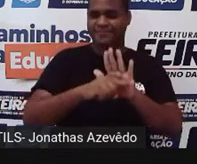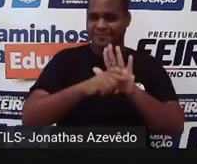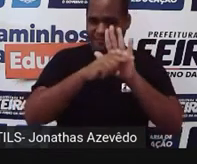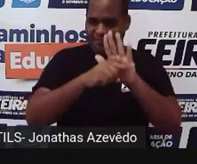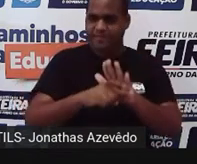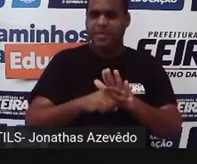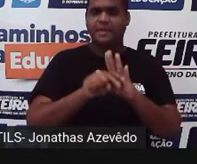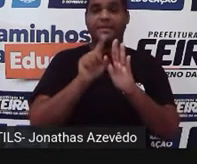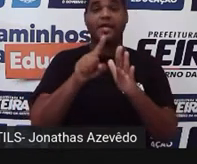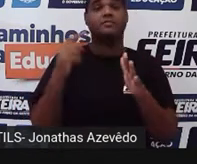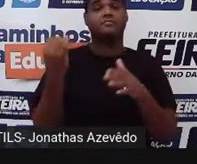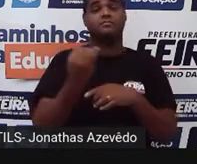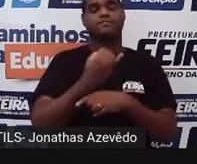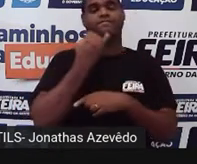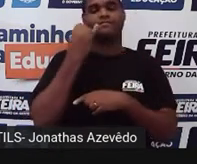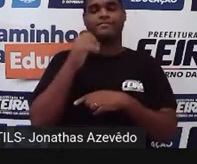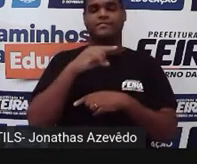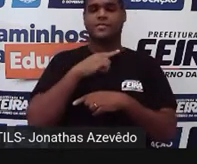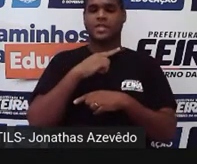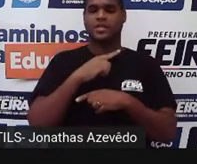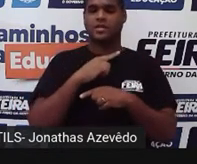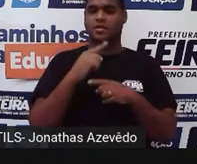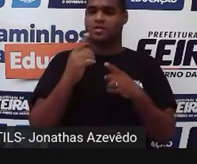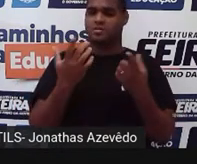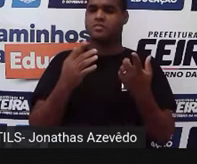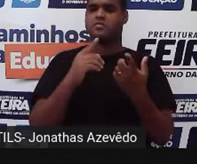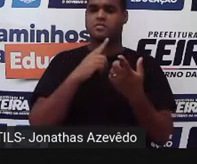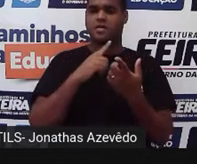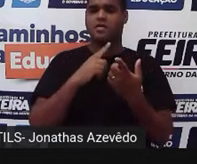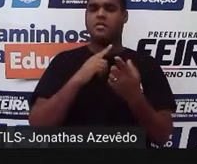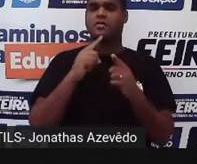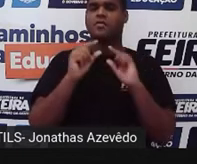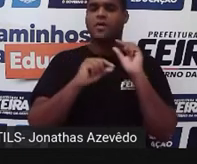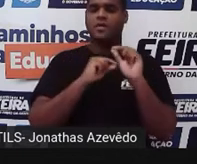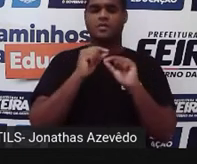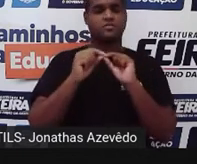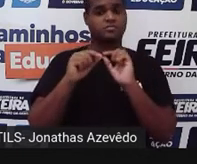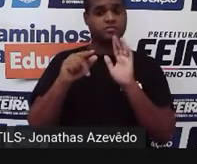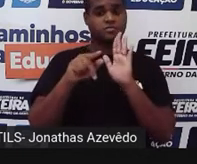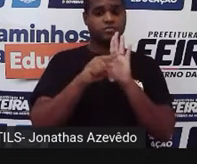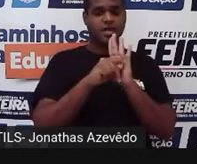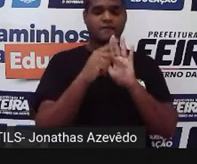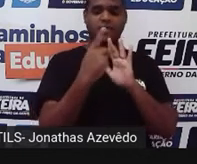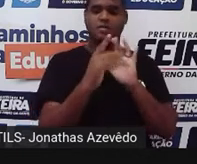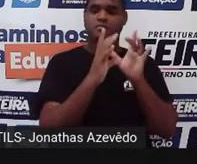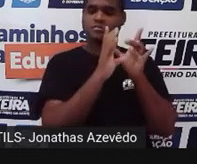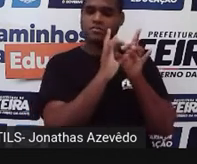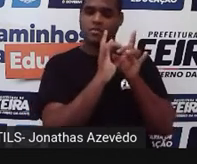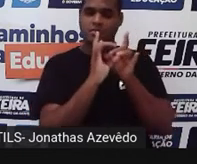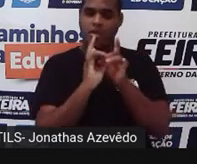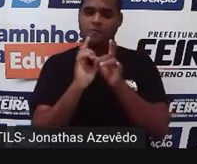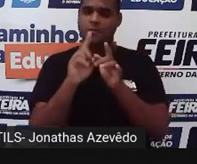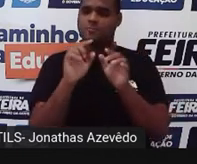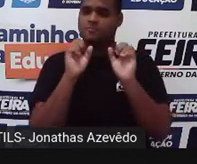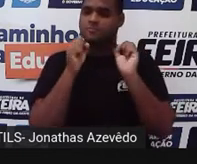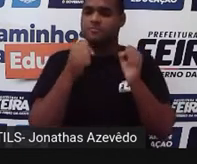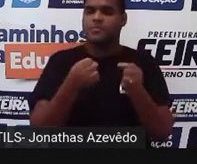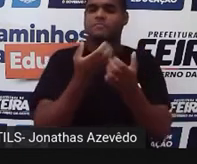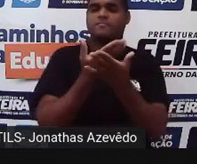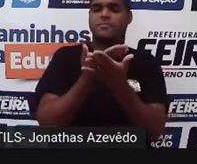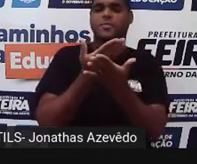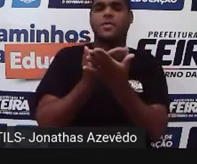eu te contar uma coisa bacana. Tem uma situação que faz parte do seu contexto de estudante